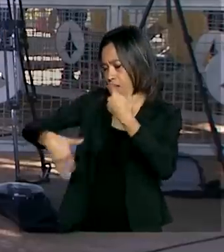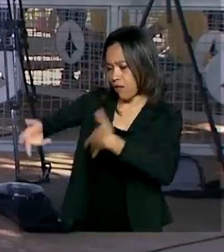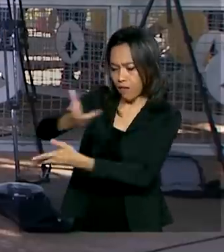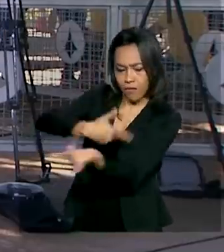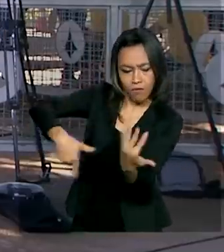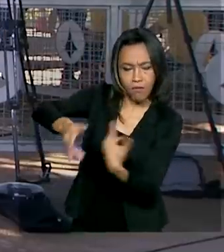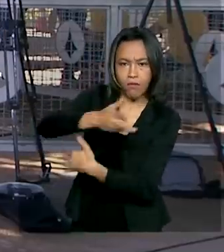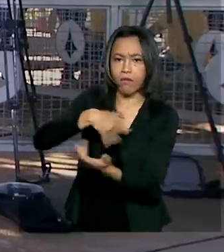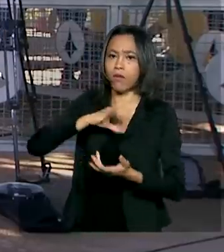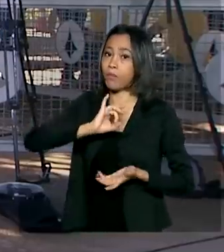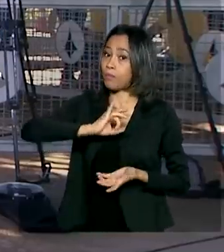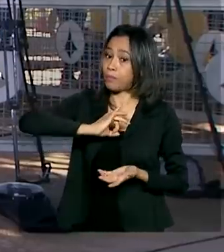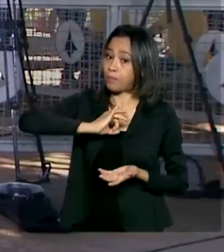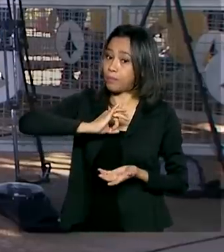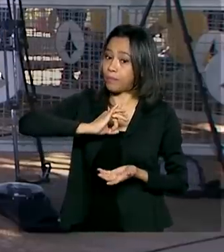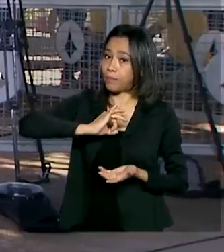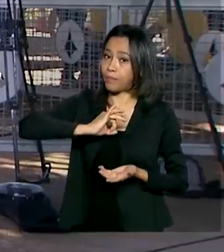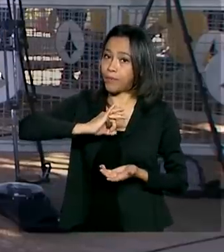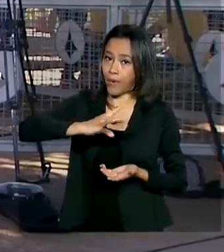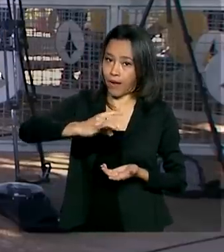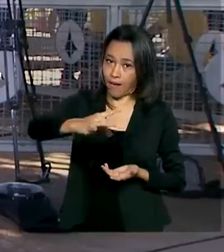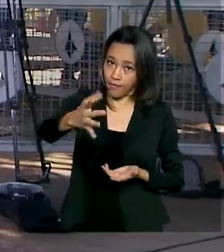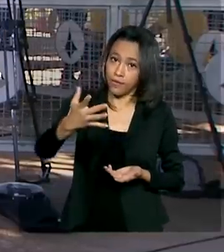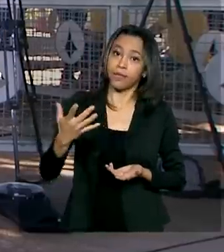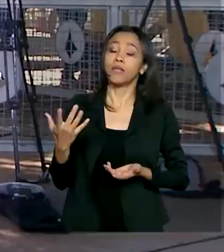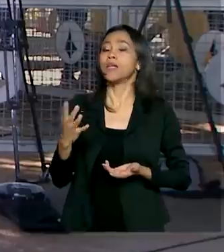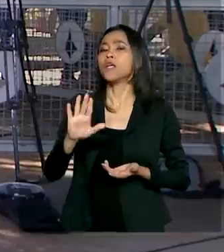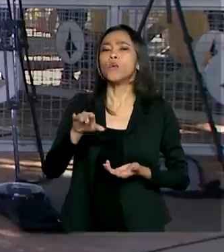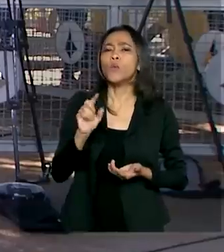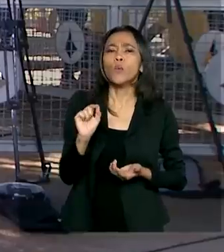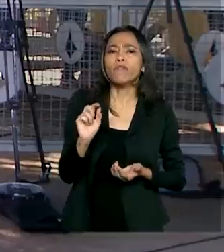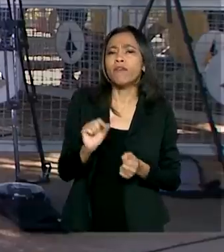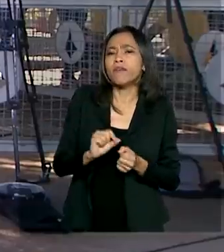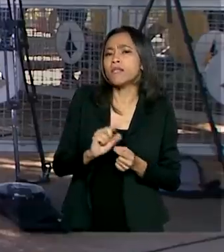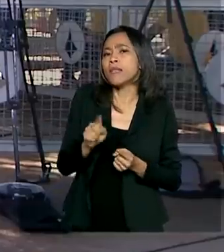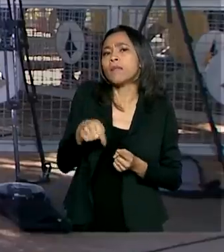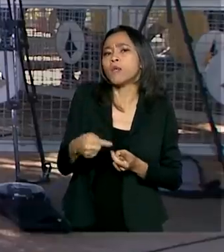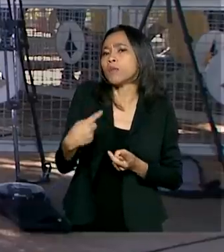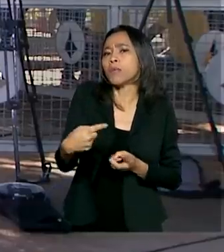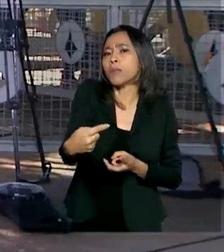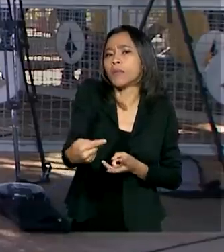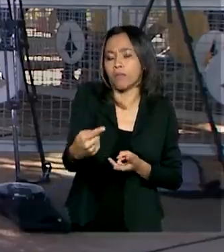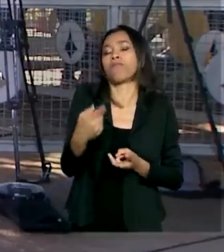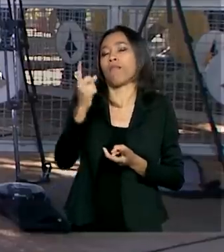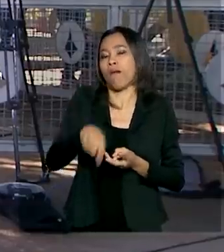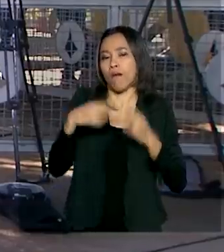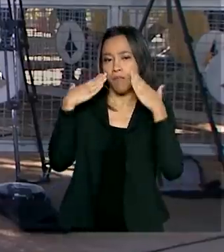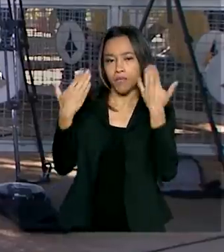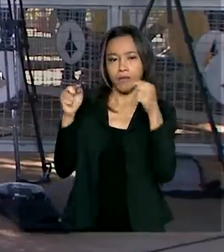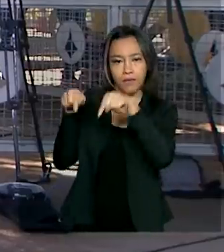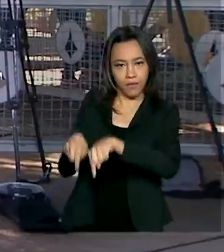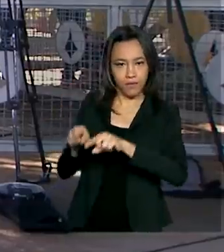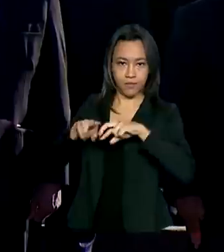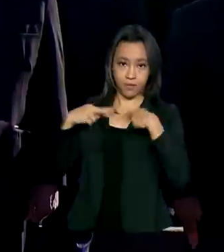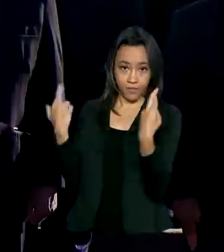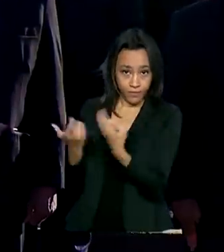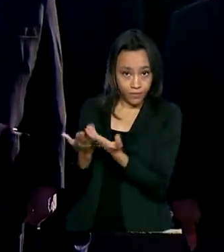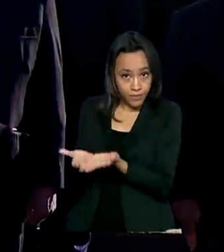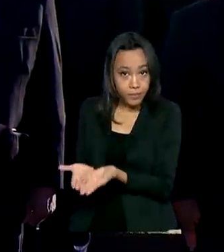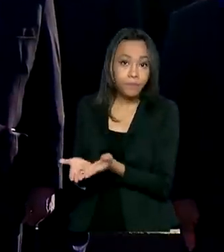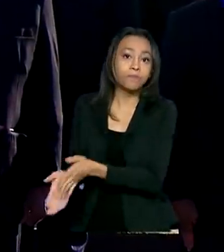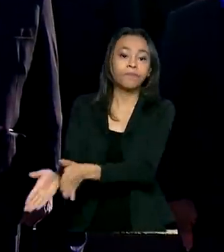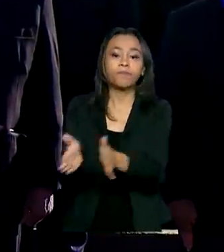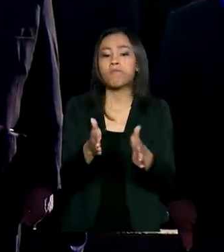sido feito por cada pasta e quais serão os próximos passos de cada uma. E logo cedo o presidente Jair Bolsonaro